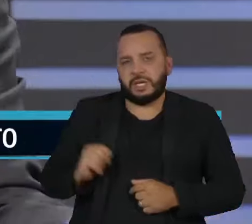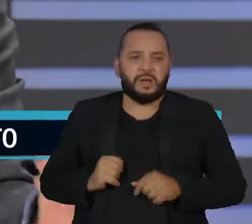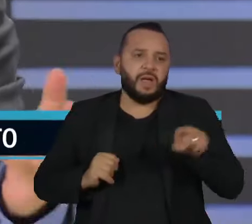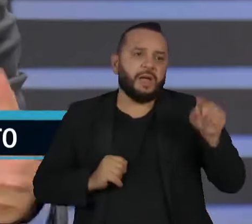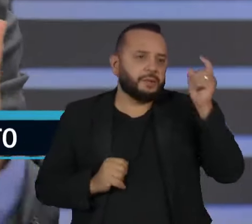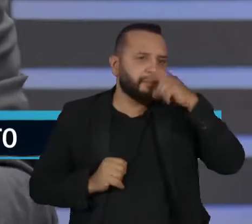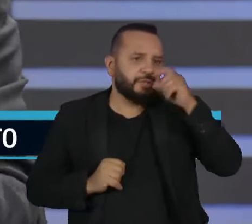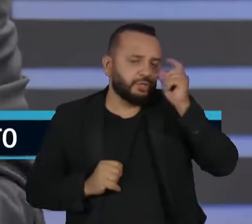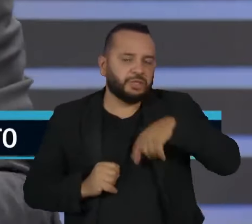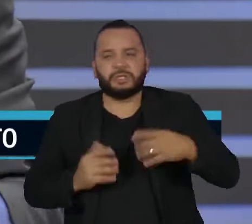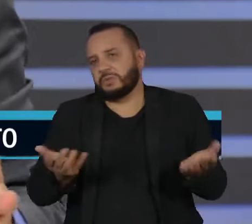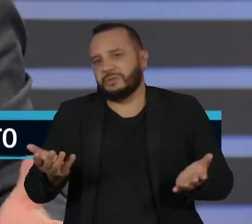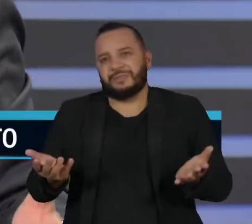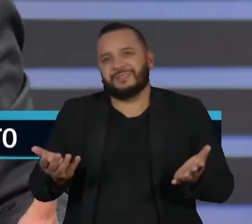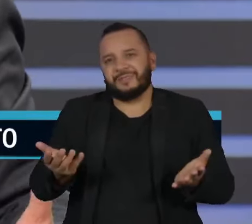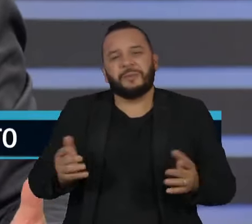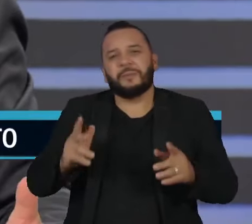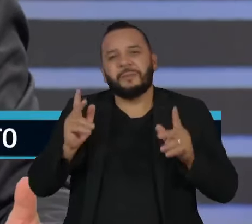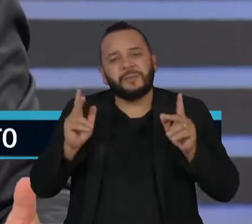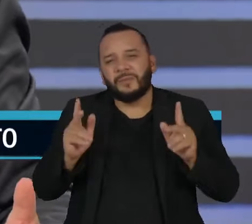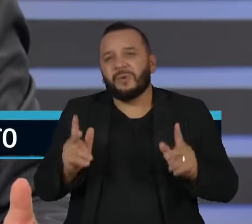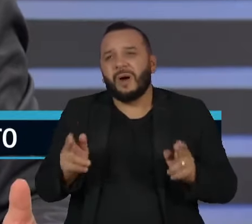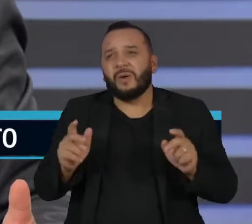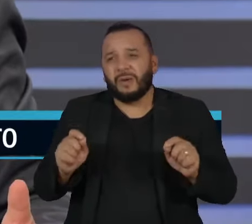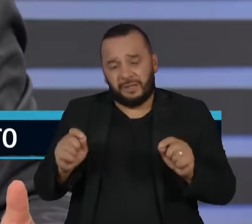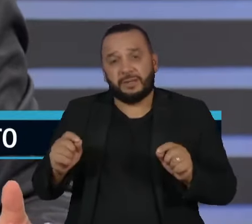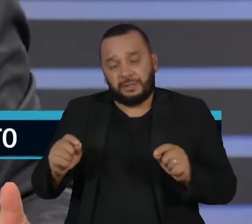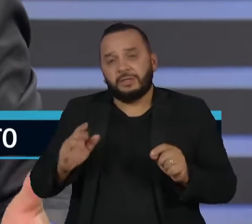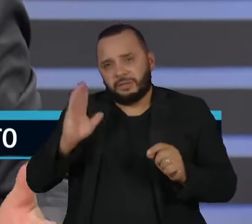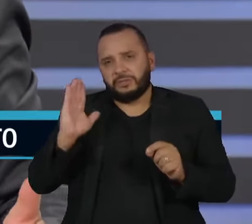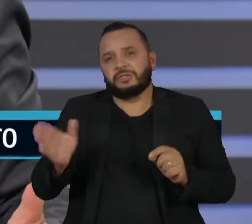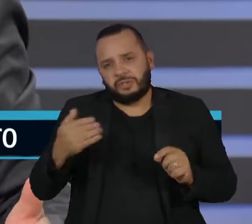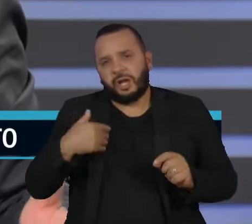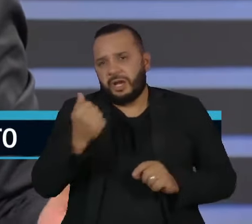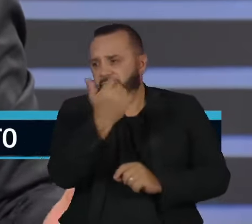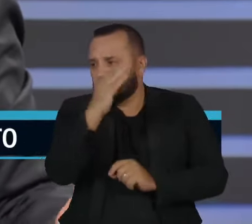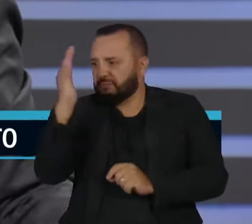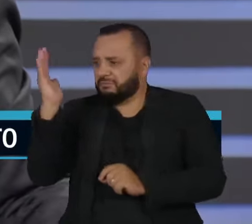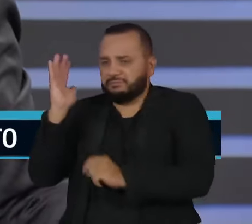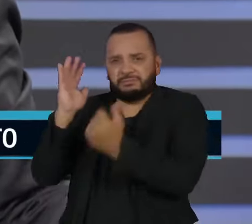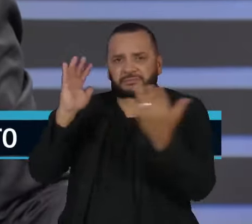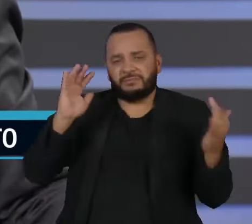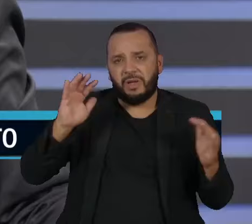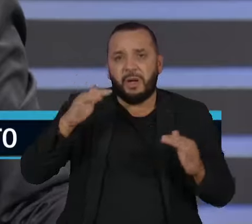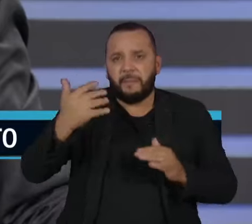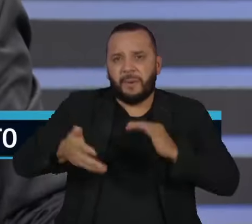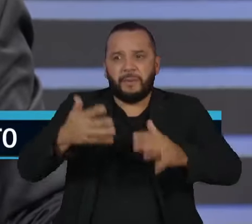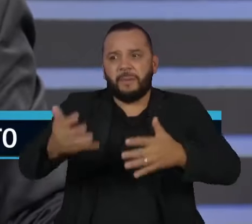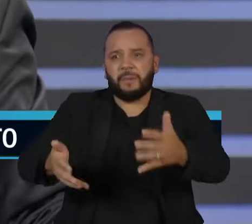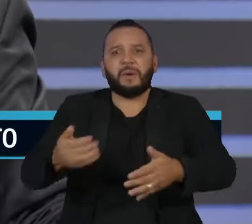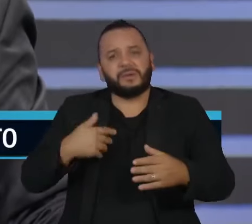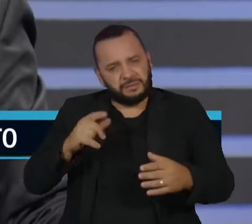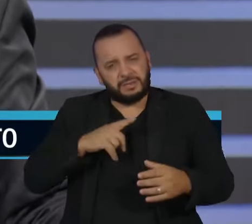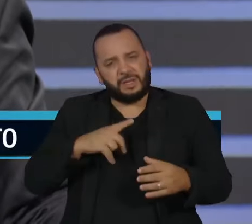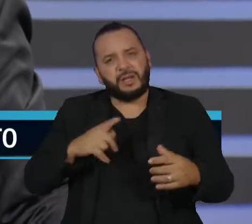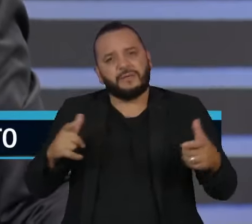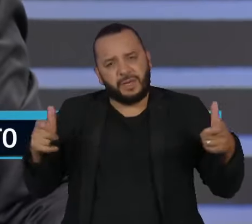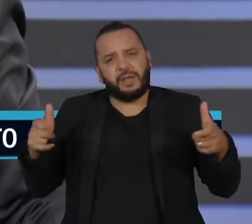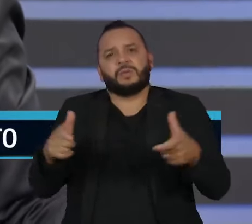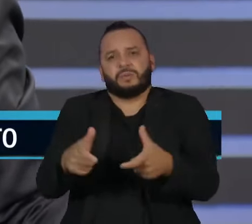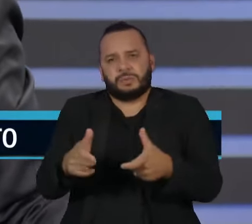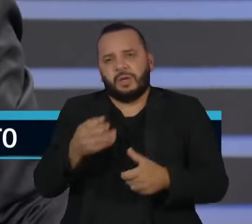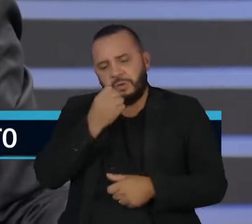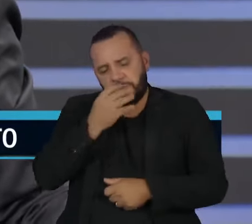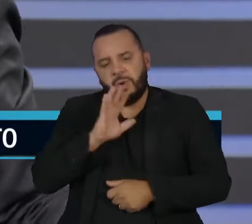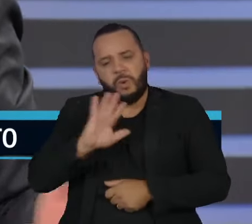mentindo. O fato é que você teve uma redução bastante considerável no desmatamento da Amazônia no último ano e, ao mesmo tempo, você